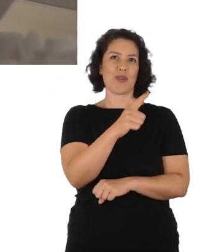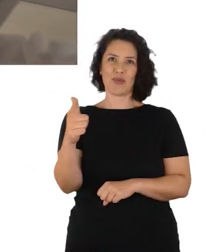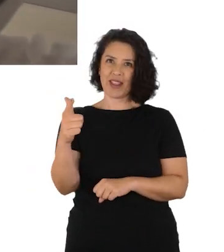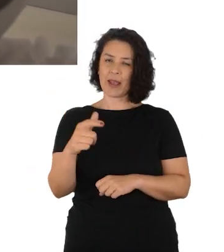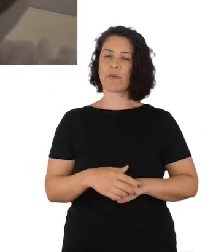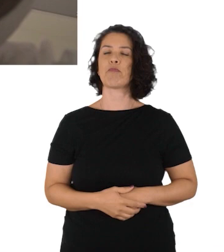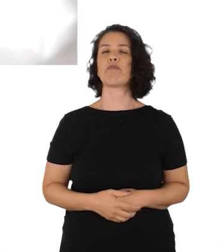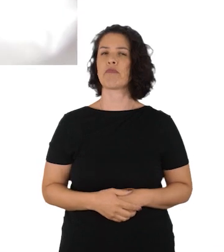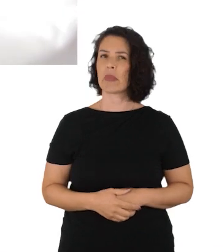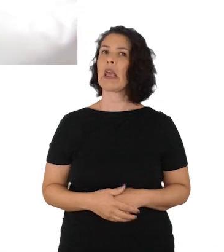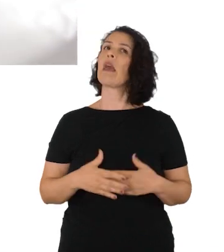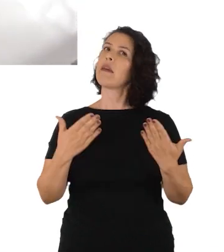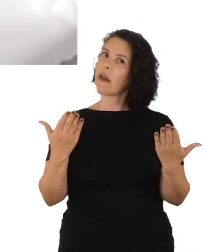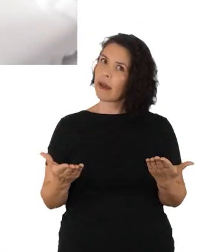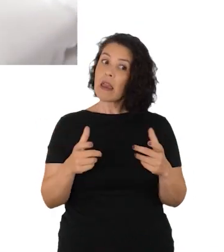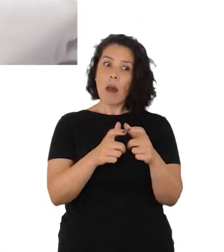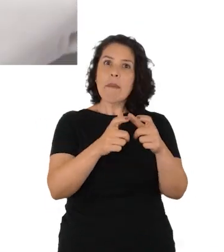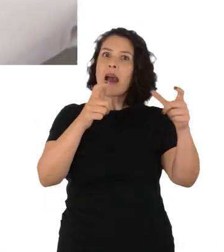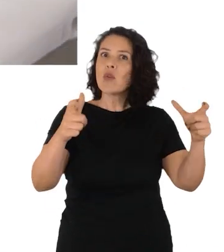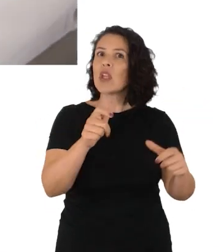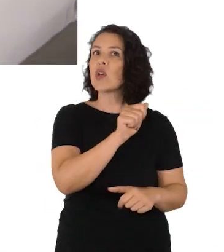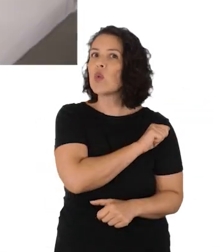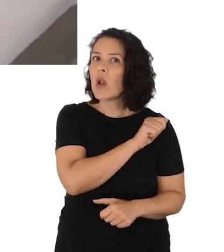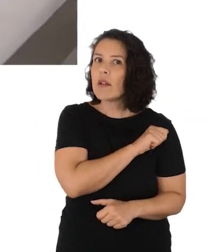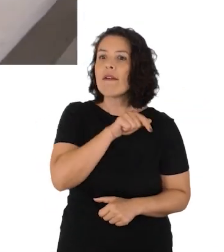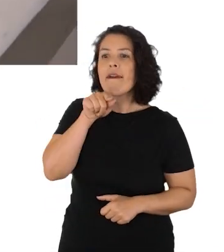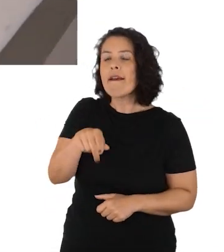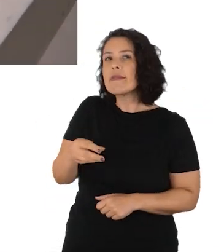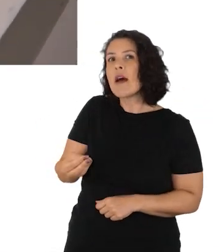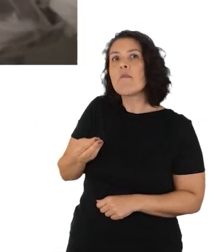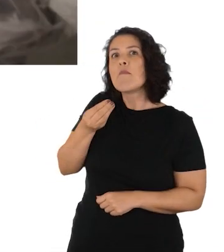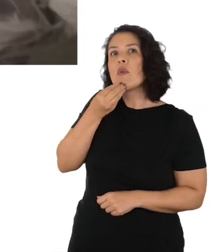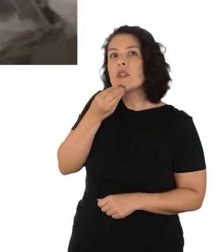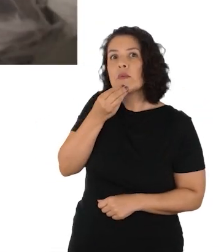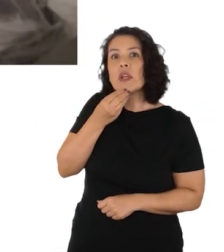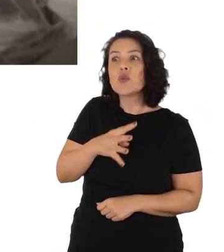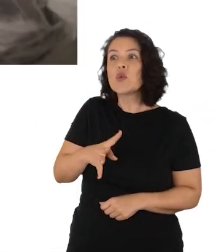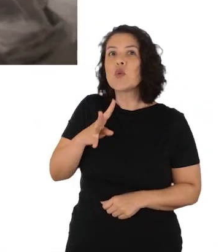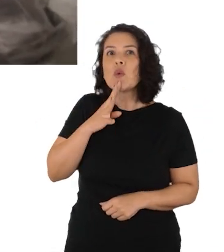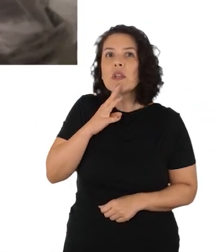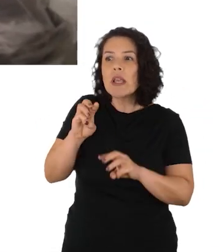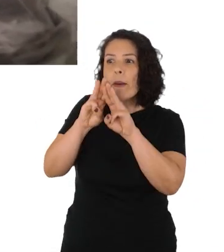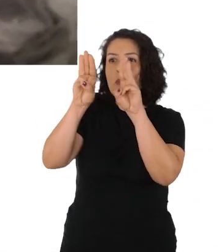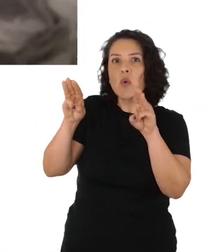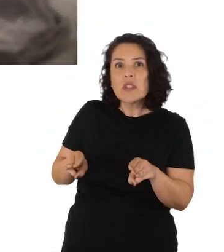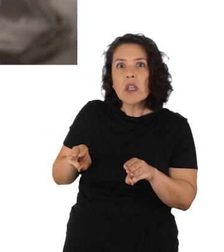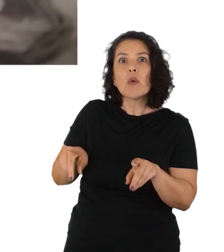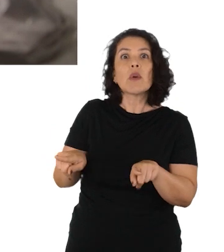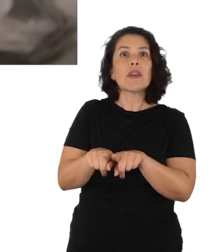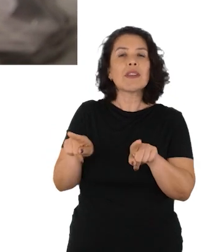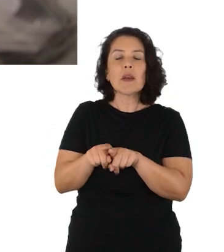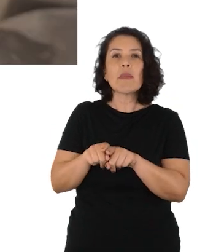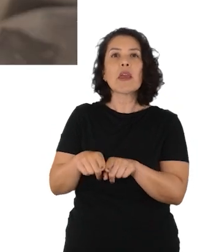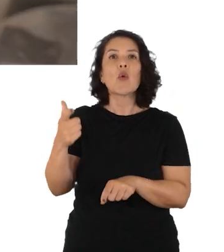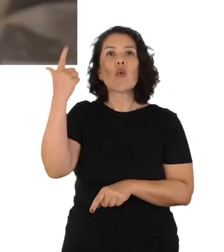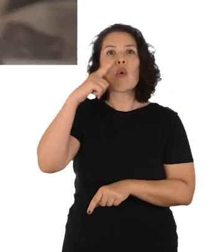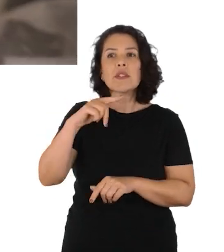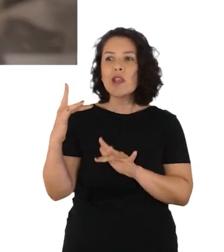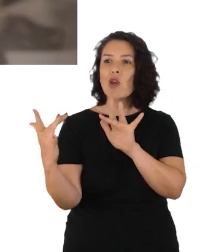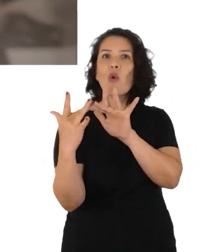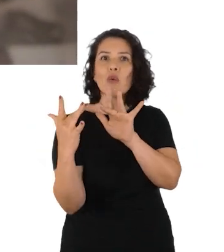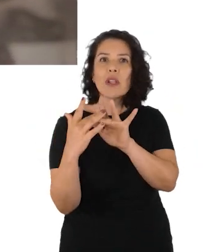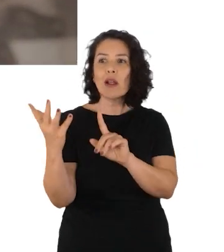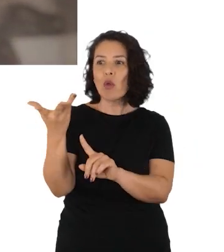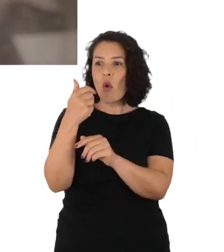integração de alunos. E para a maioria dos licenciandos, essa era uma possibilidade de conhecer o museu e pela